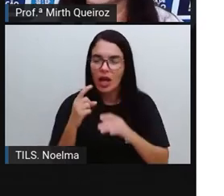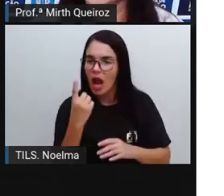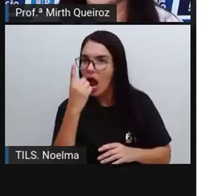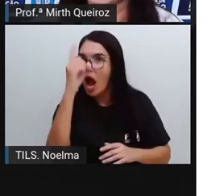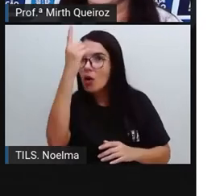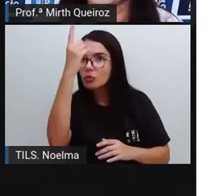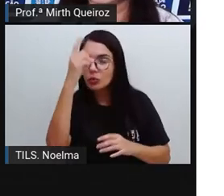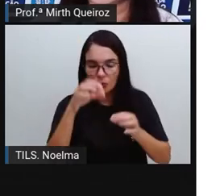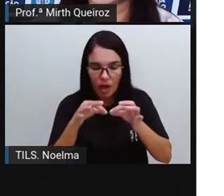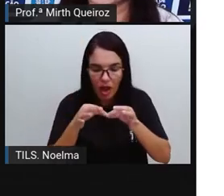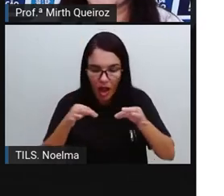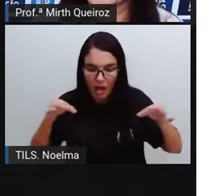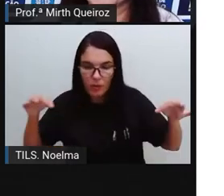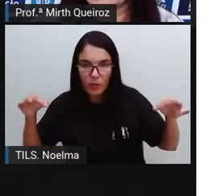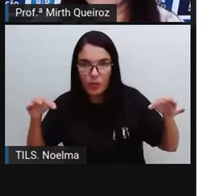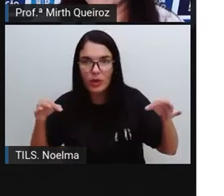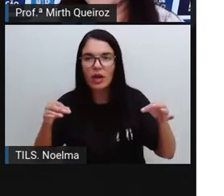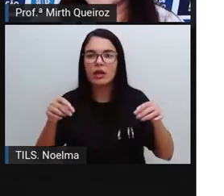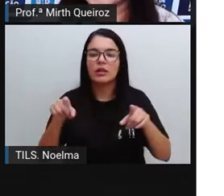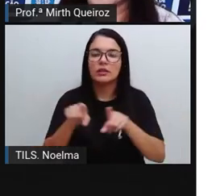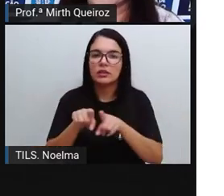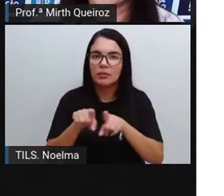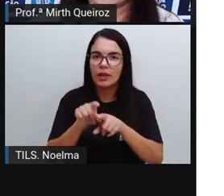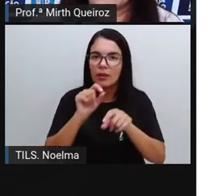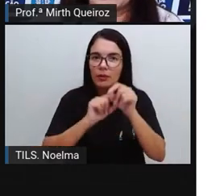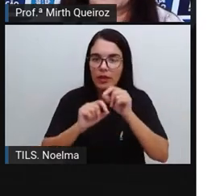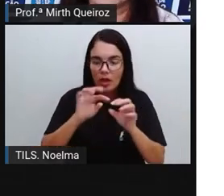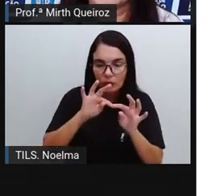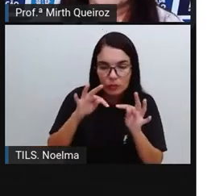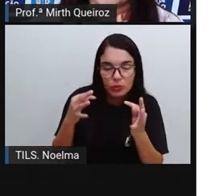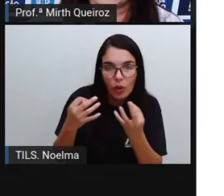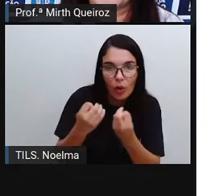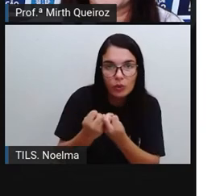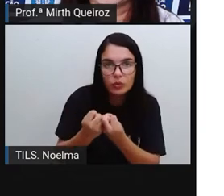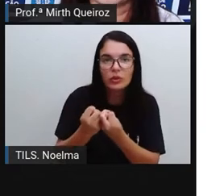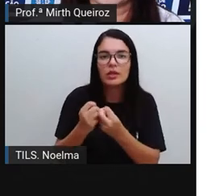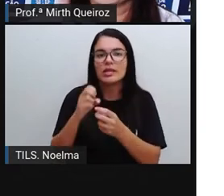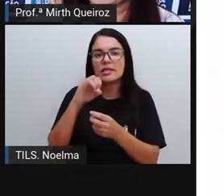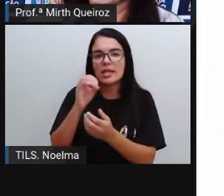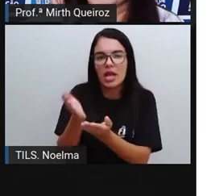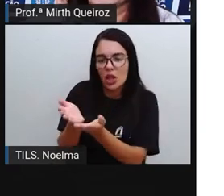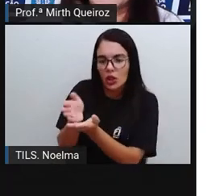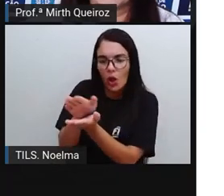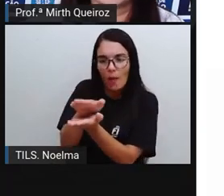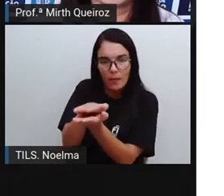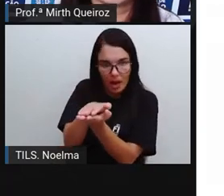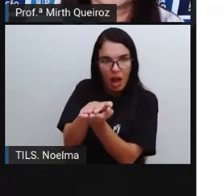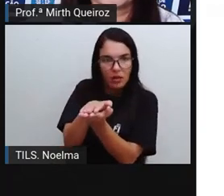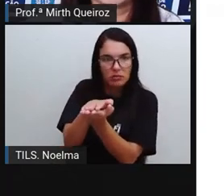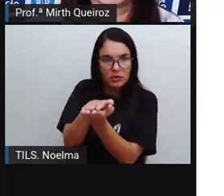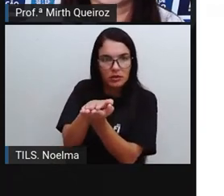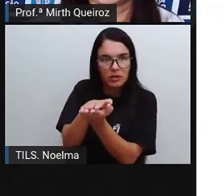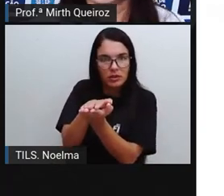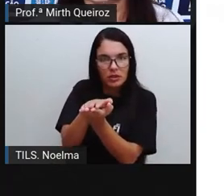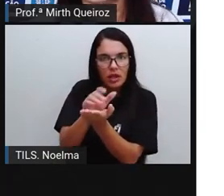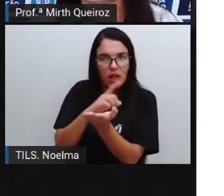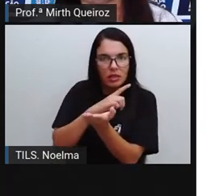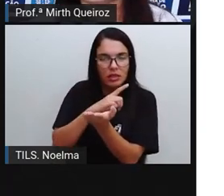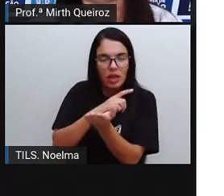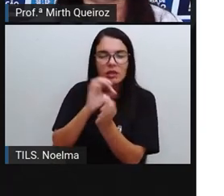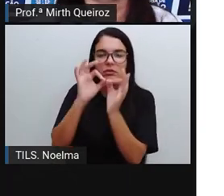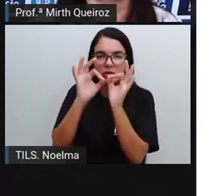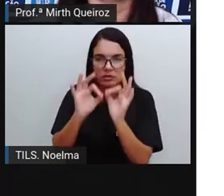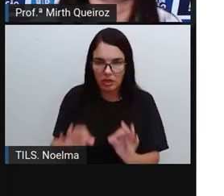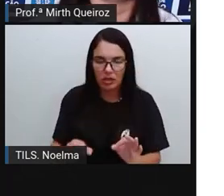largura, comprimento das partes que compõem esse todo, ao serem dobradas, ao traçarmos essa reta, a gente